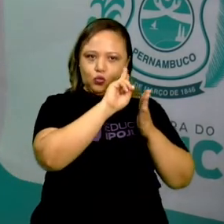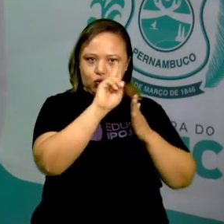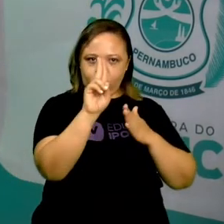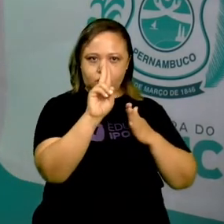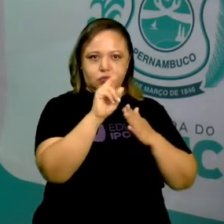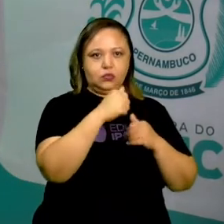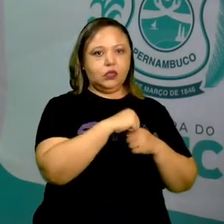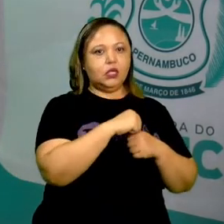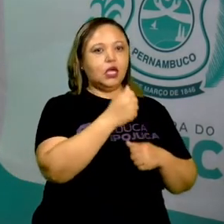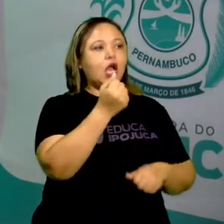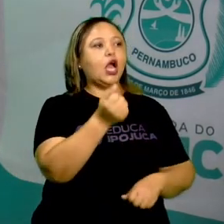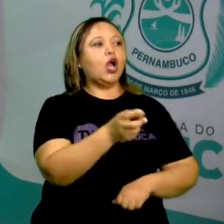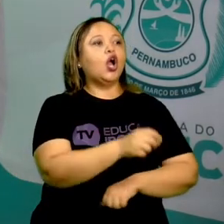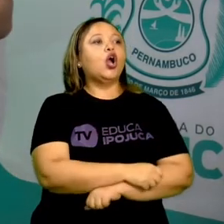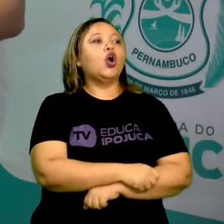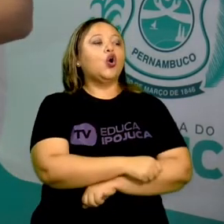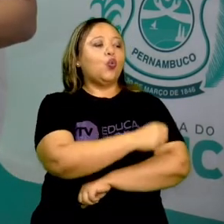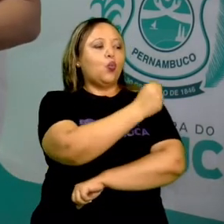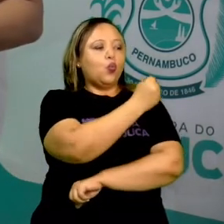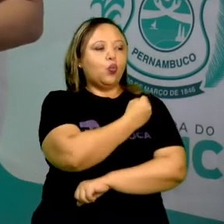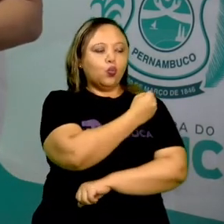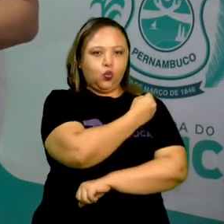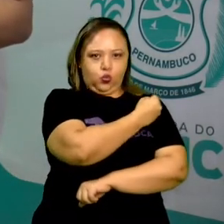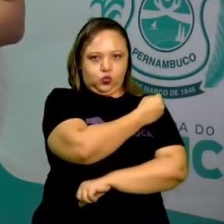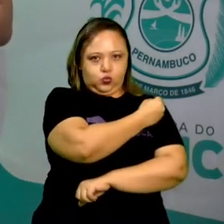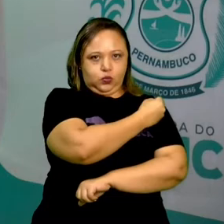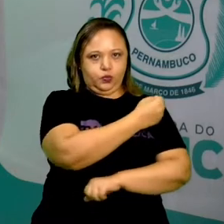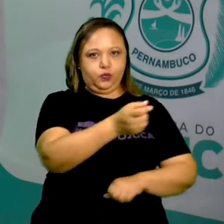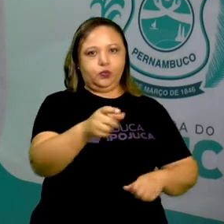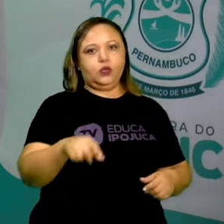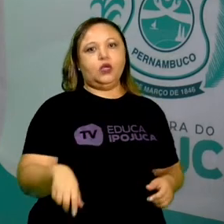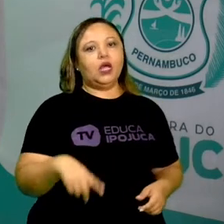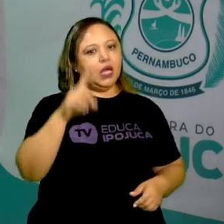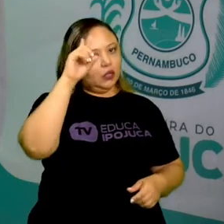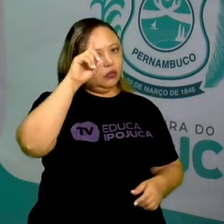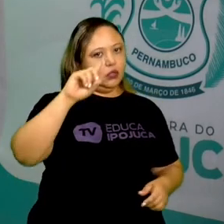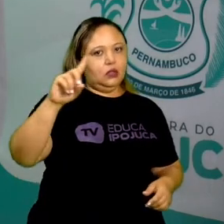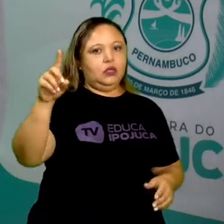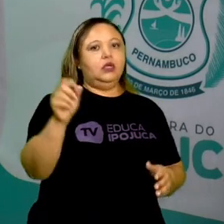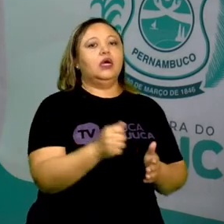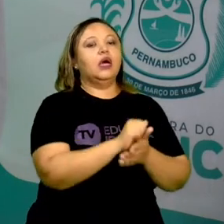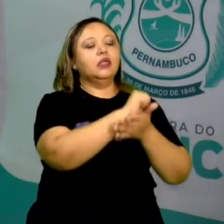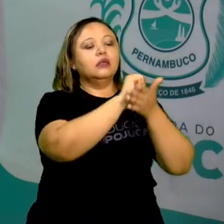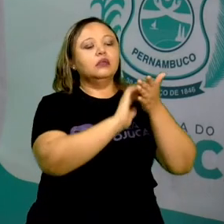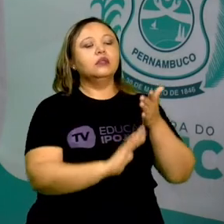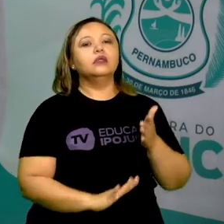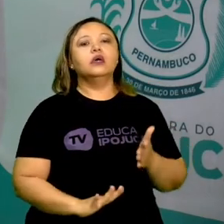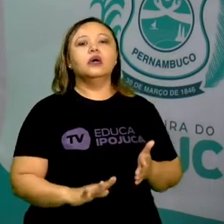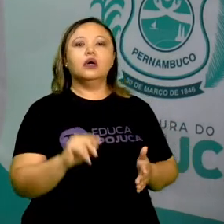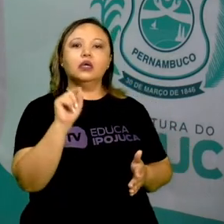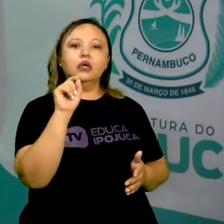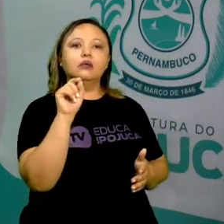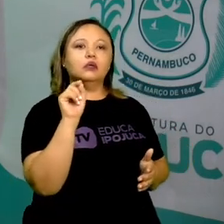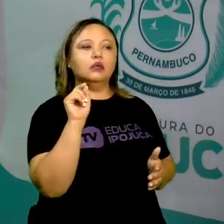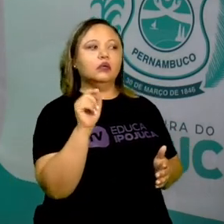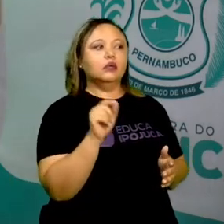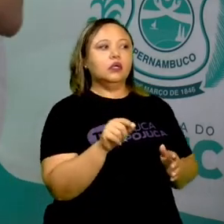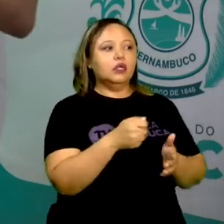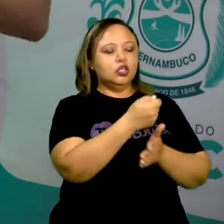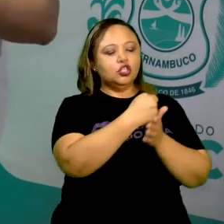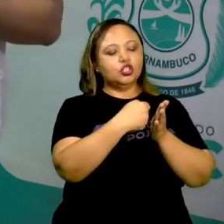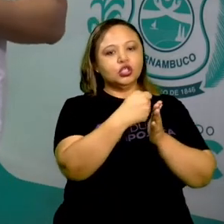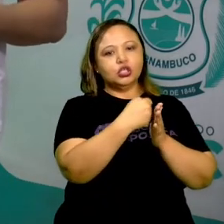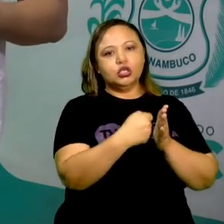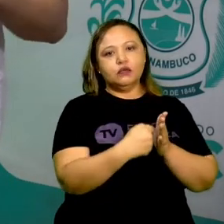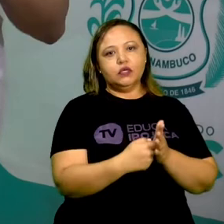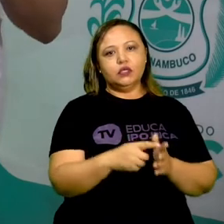nome, a turma e a data de hoje, a nossa atividade, que é o nosso primeiro quesito, escreva